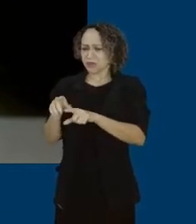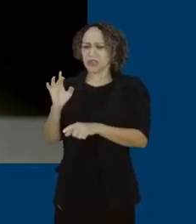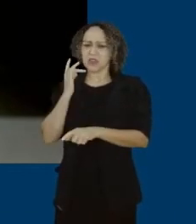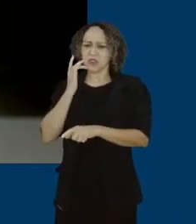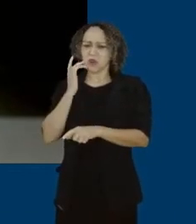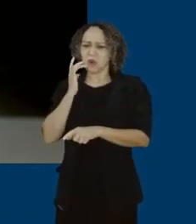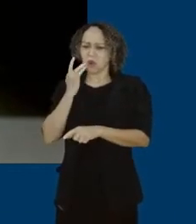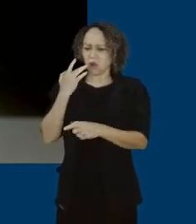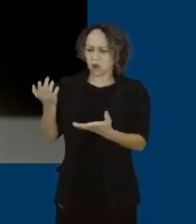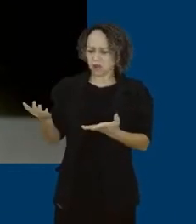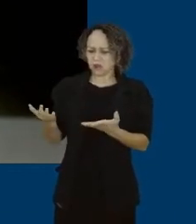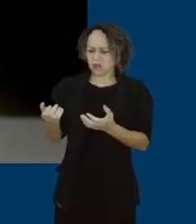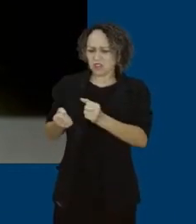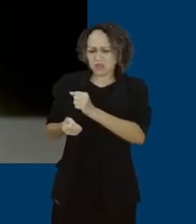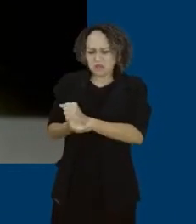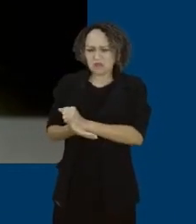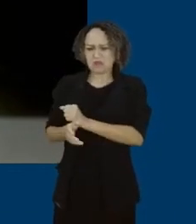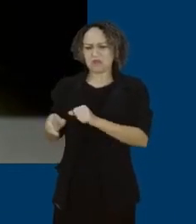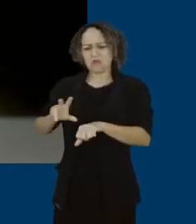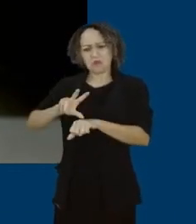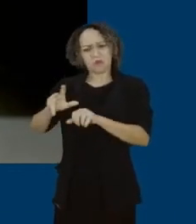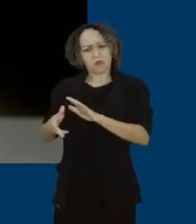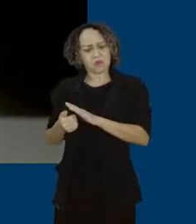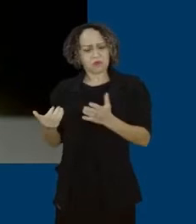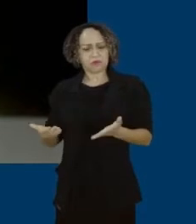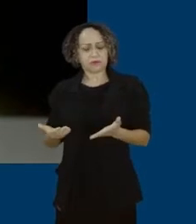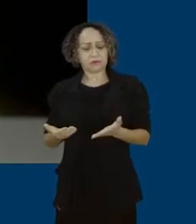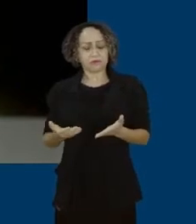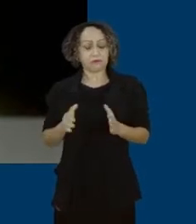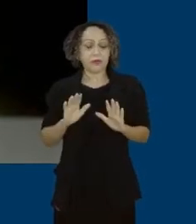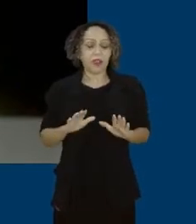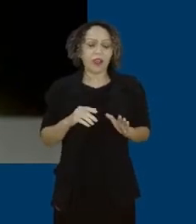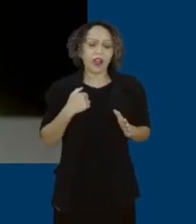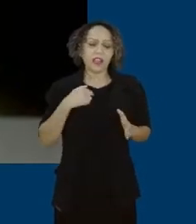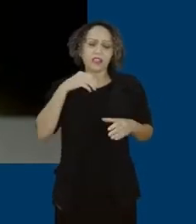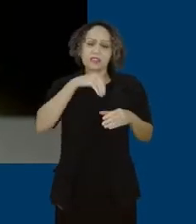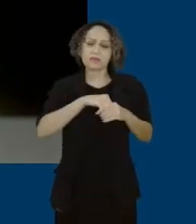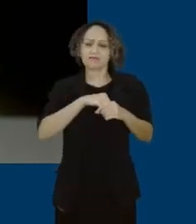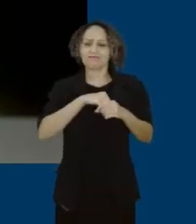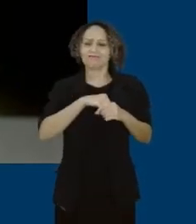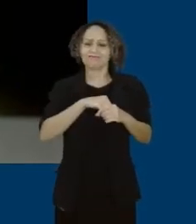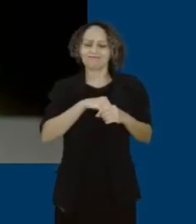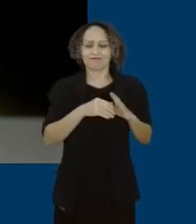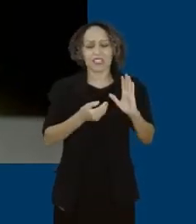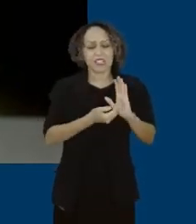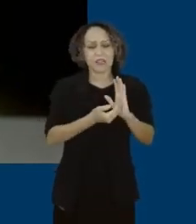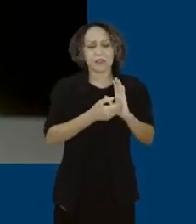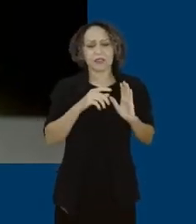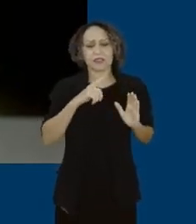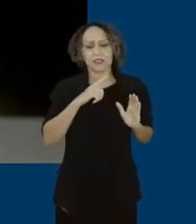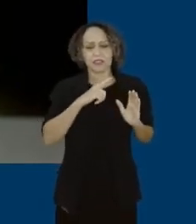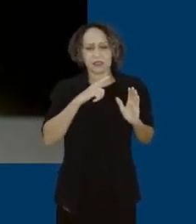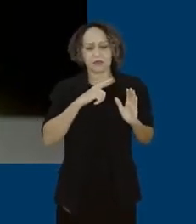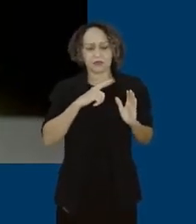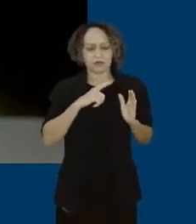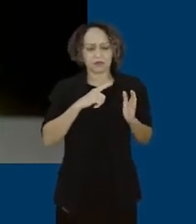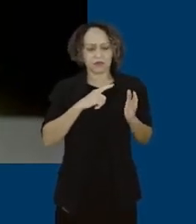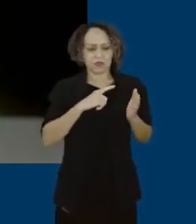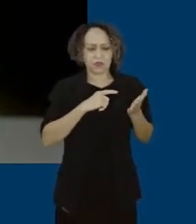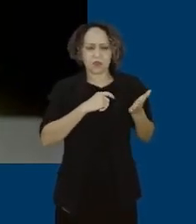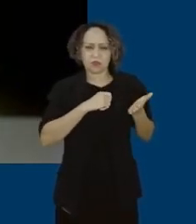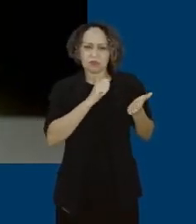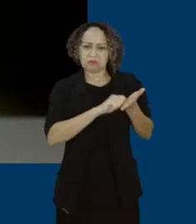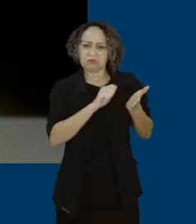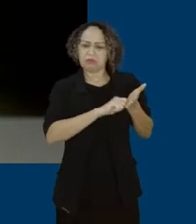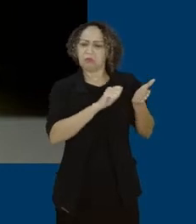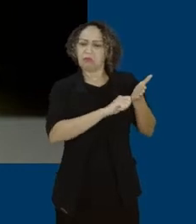pedido de formação de uma CPI, uma comissão parlamentar de inquérito. Mas os deputados bolsonaristas, nem os do Centrão assinam, porque eles estão por trás